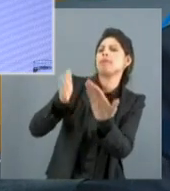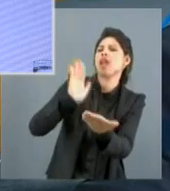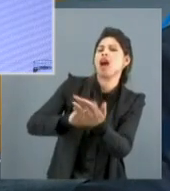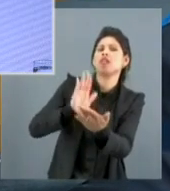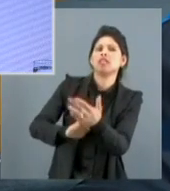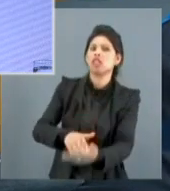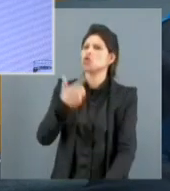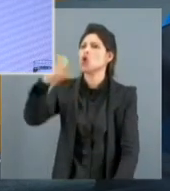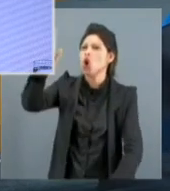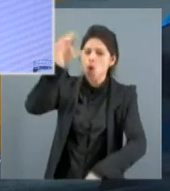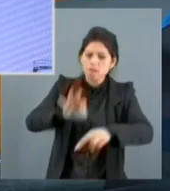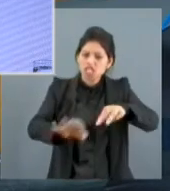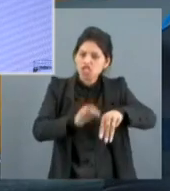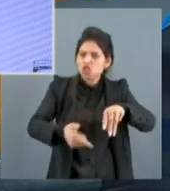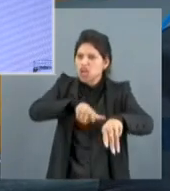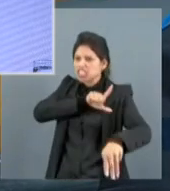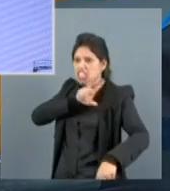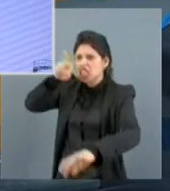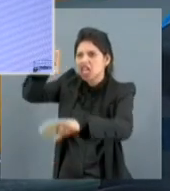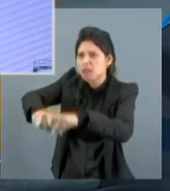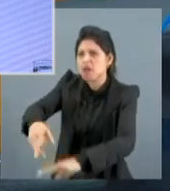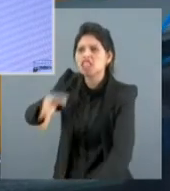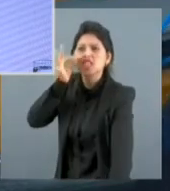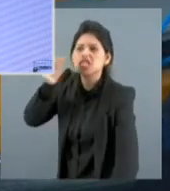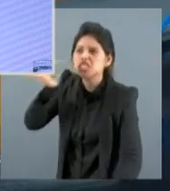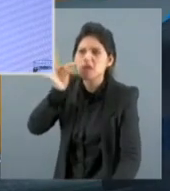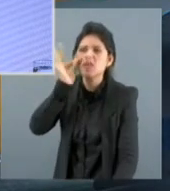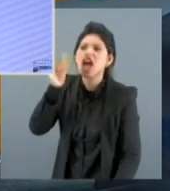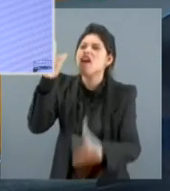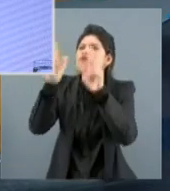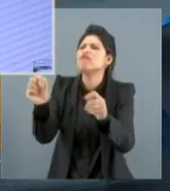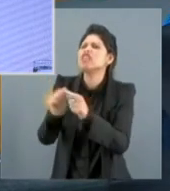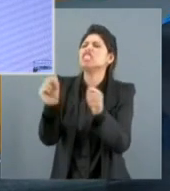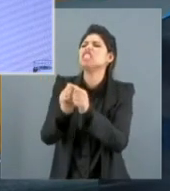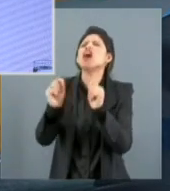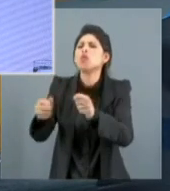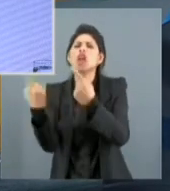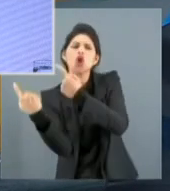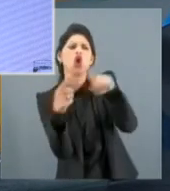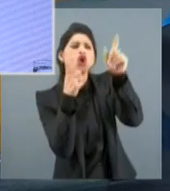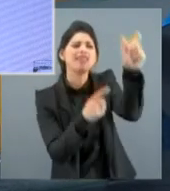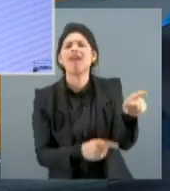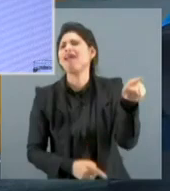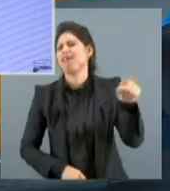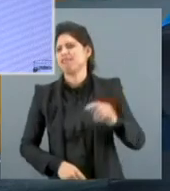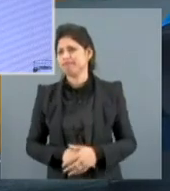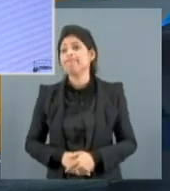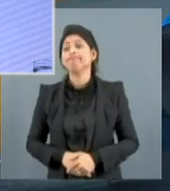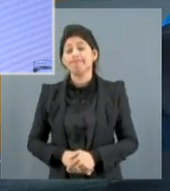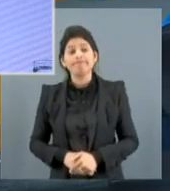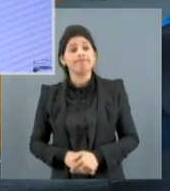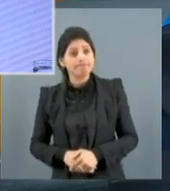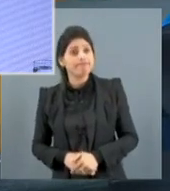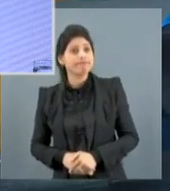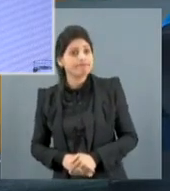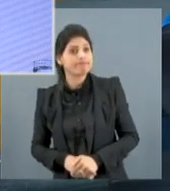Essa é a narrativa a qual a situação quer emplacar, mas um golpe de Estado não se